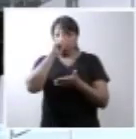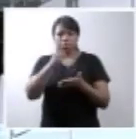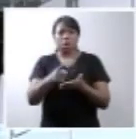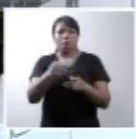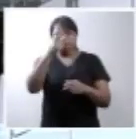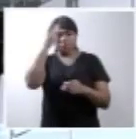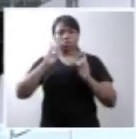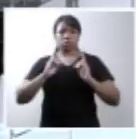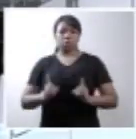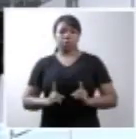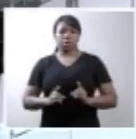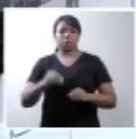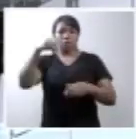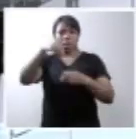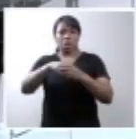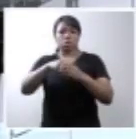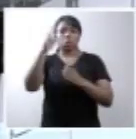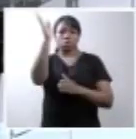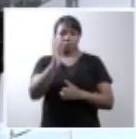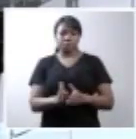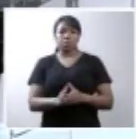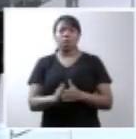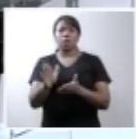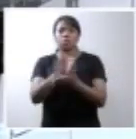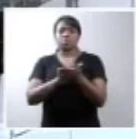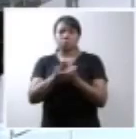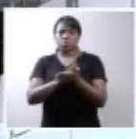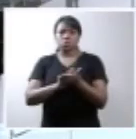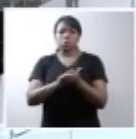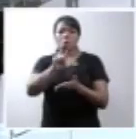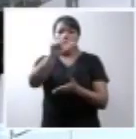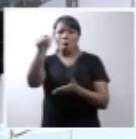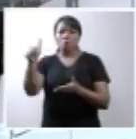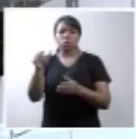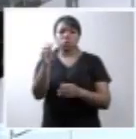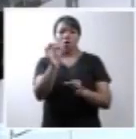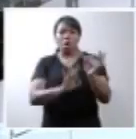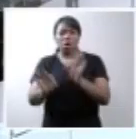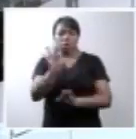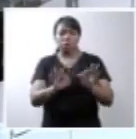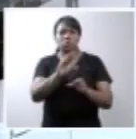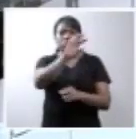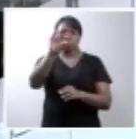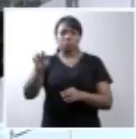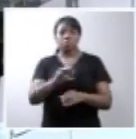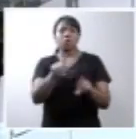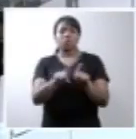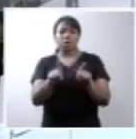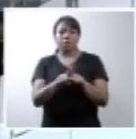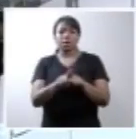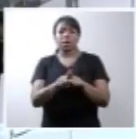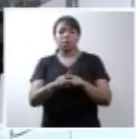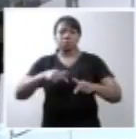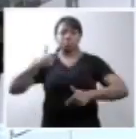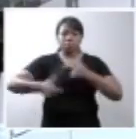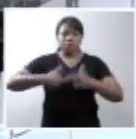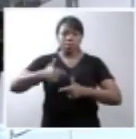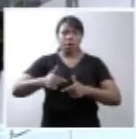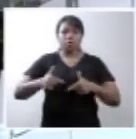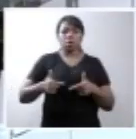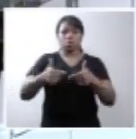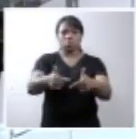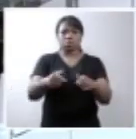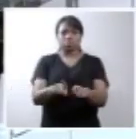com deficiência no Brasil, nem as muitas outras organizações da sociedade que atuam na mesma área. O que